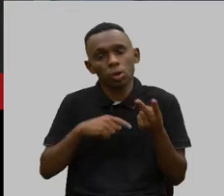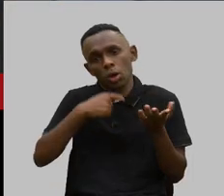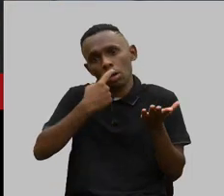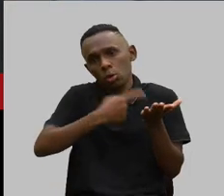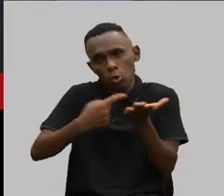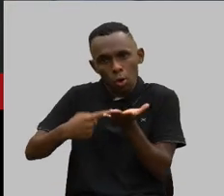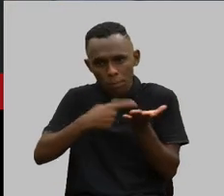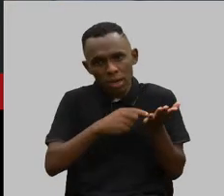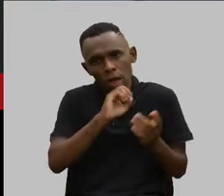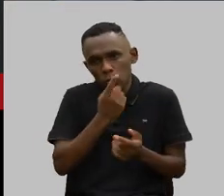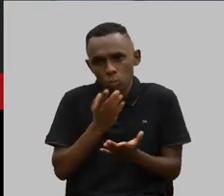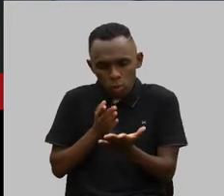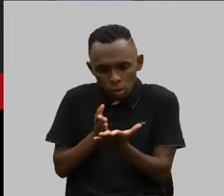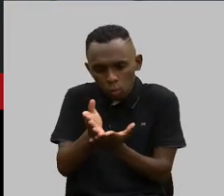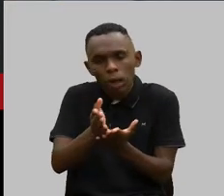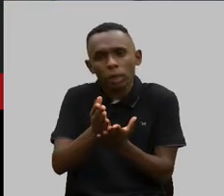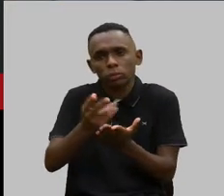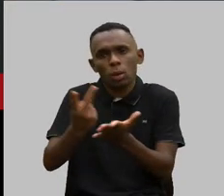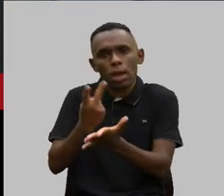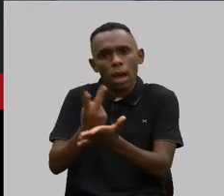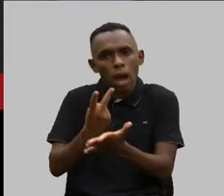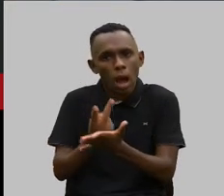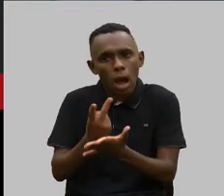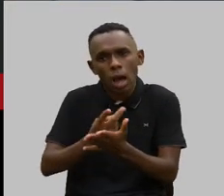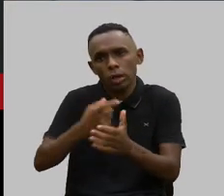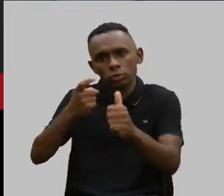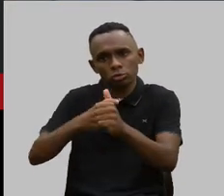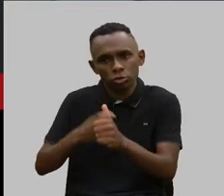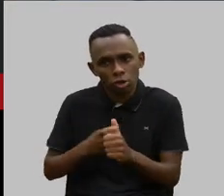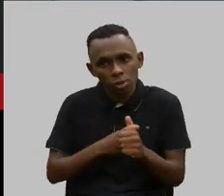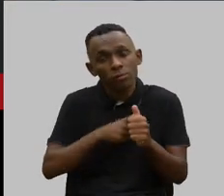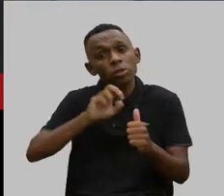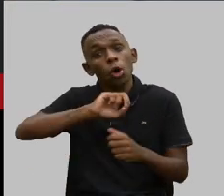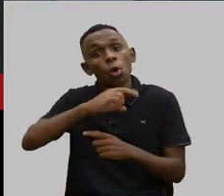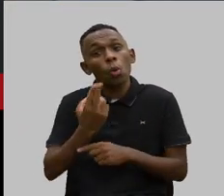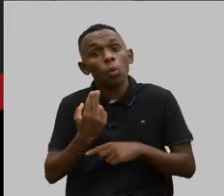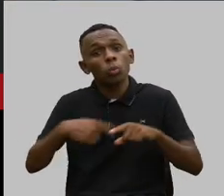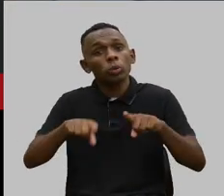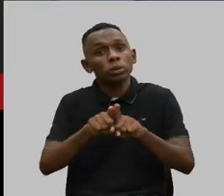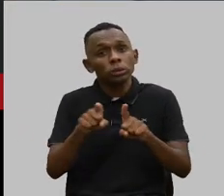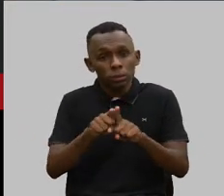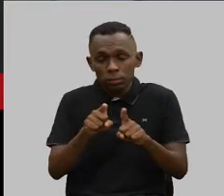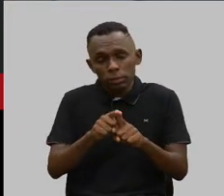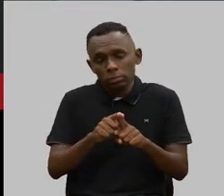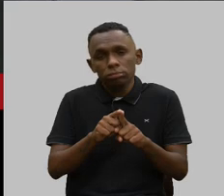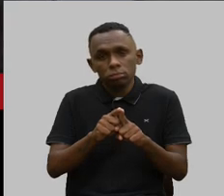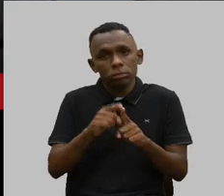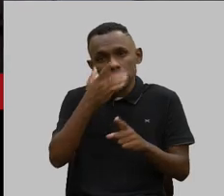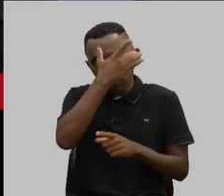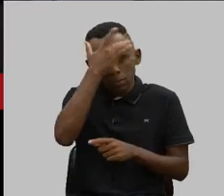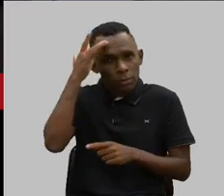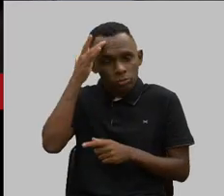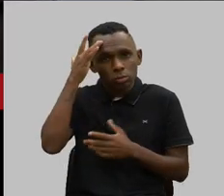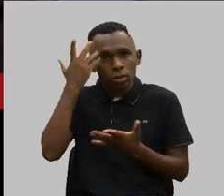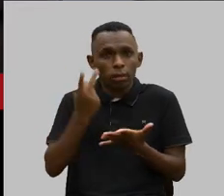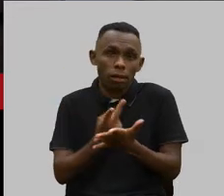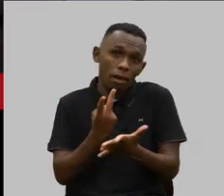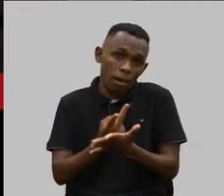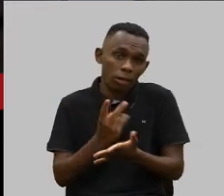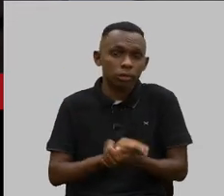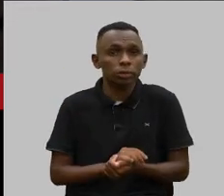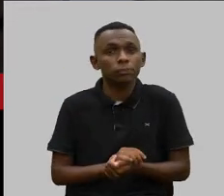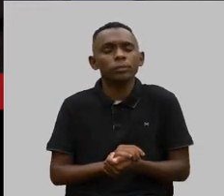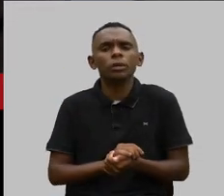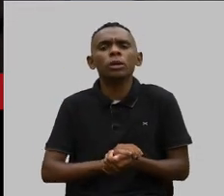aquele prazo de comunicação com a notificação prévia, ou com a fraude por parte do consumidor. E, no plano coletivo,